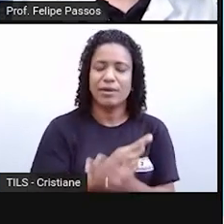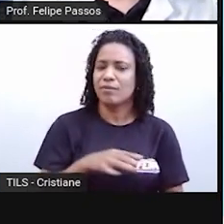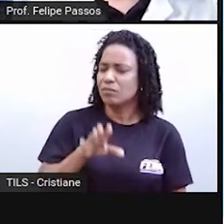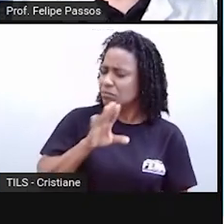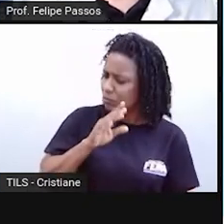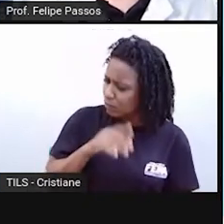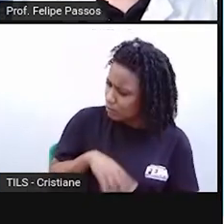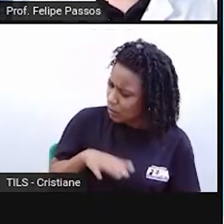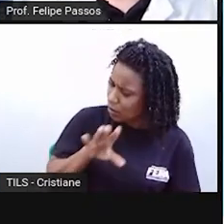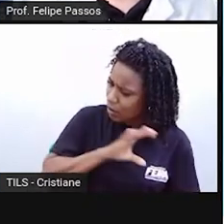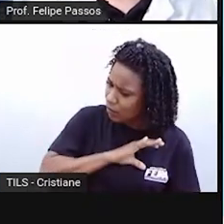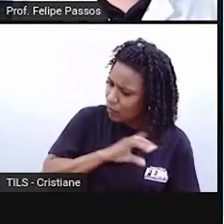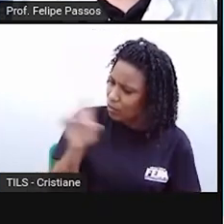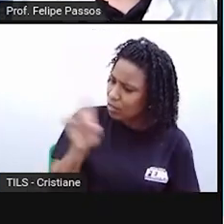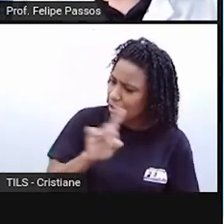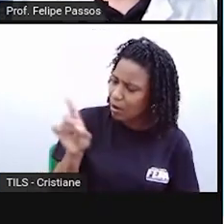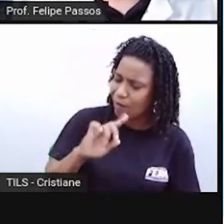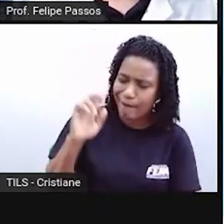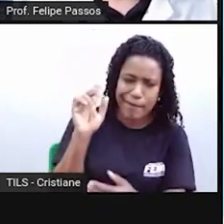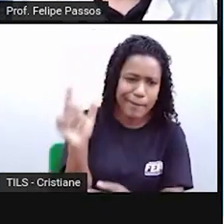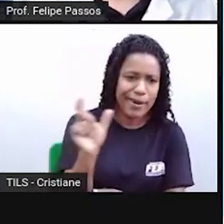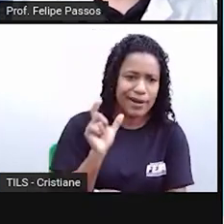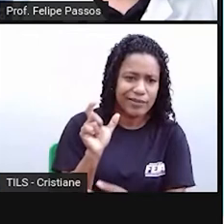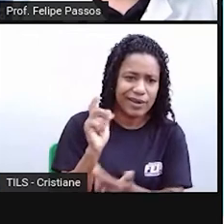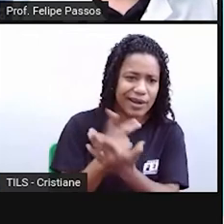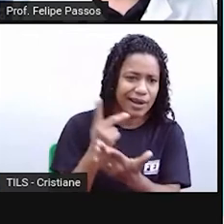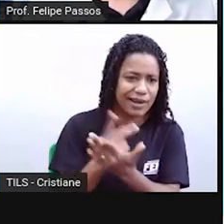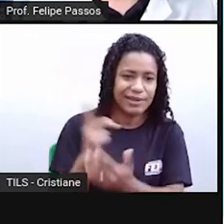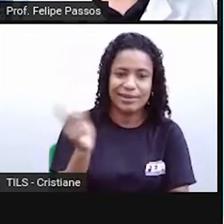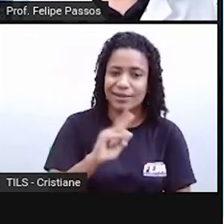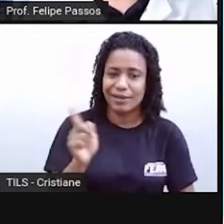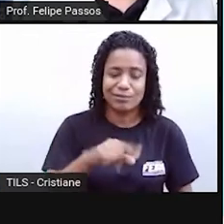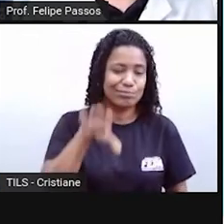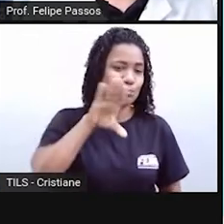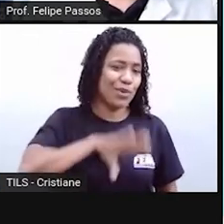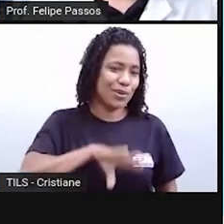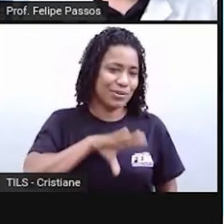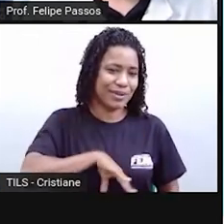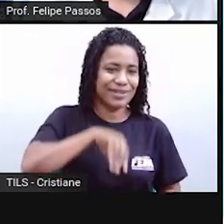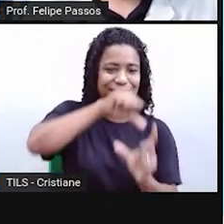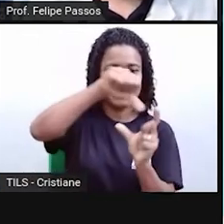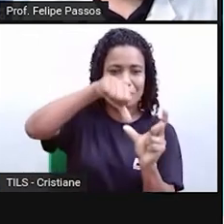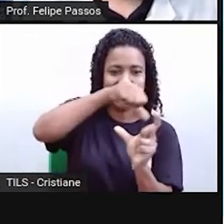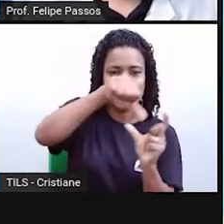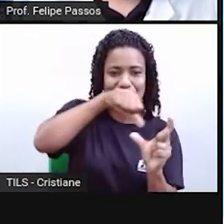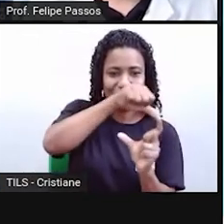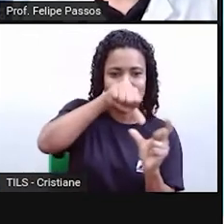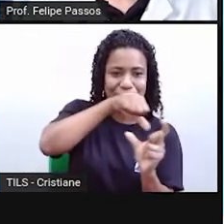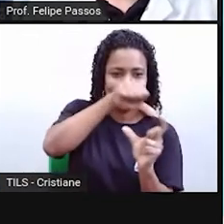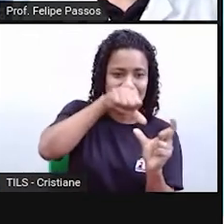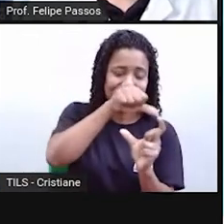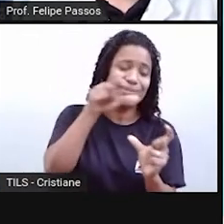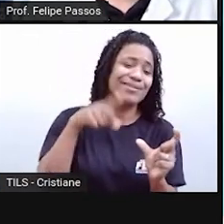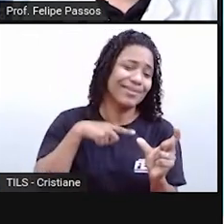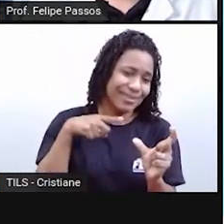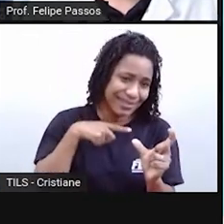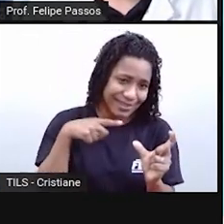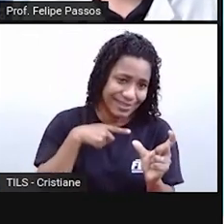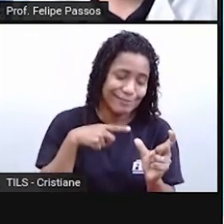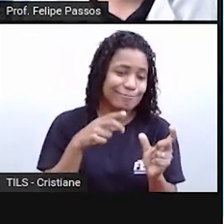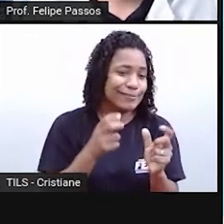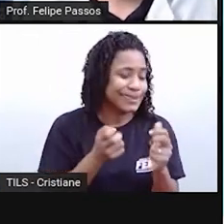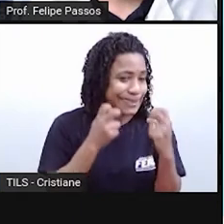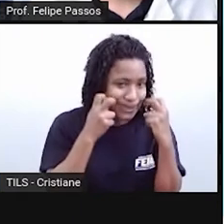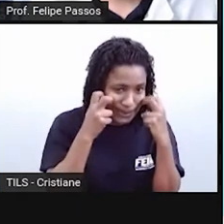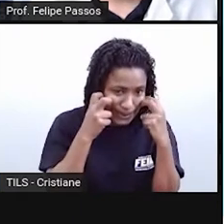falou, não, mas Blackout sofreu aportuguesamento. Está vendo aí como é importante a gente estar atualizado? Eu passei vergonha, eu